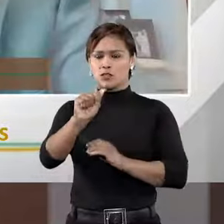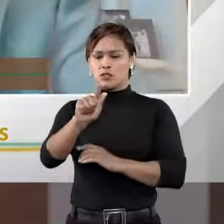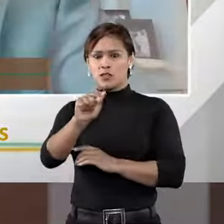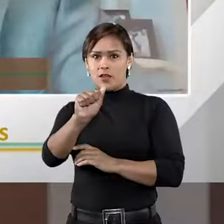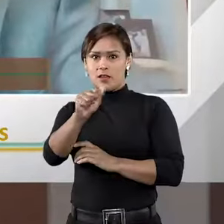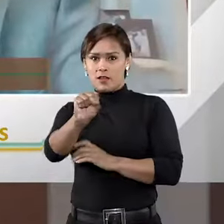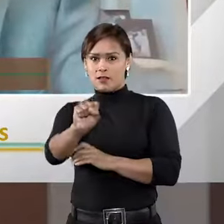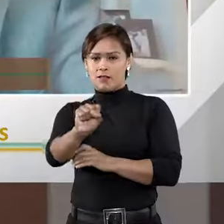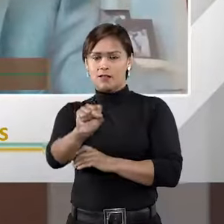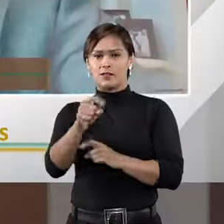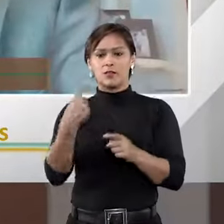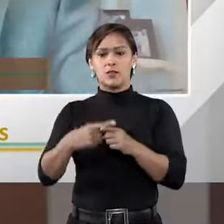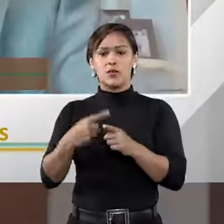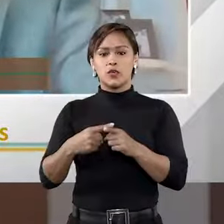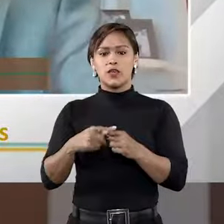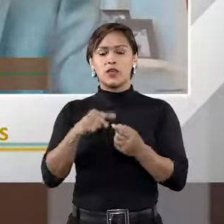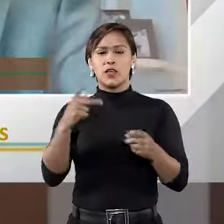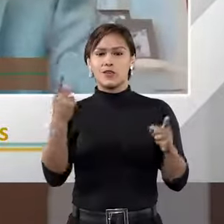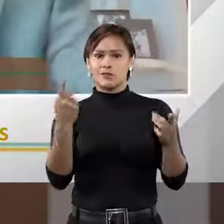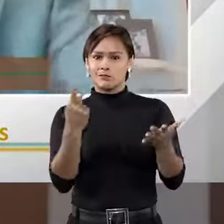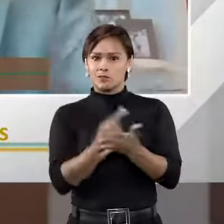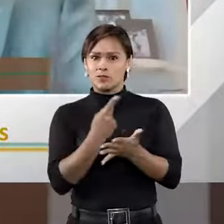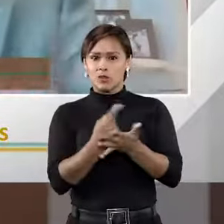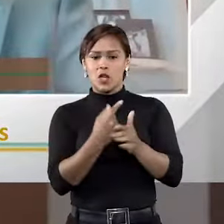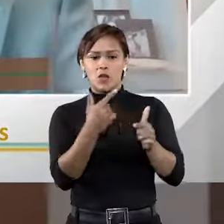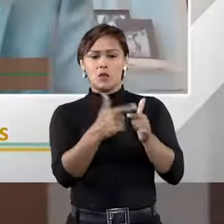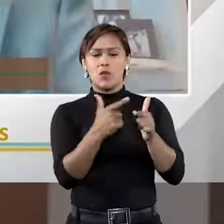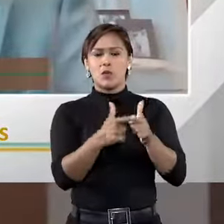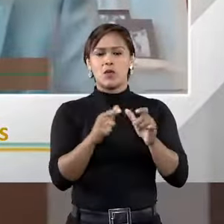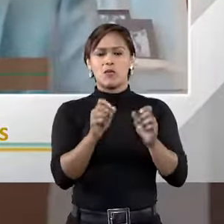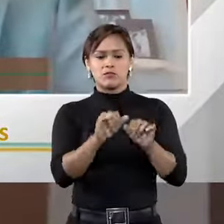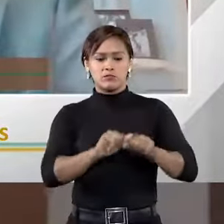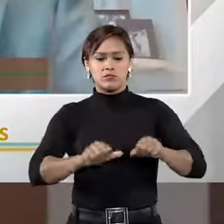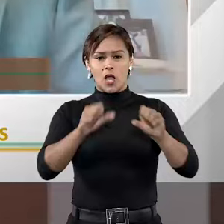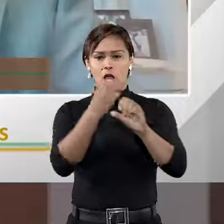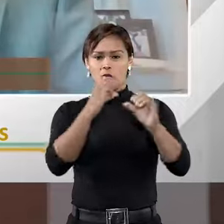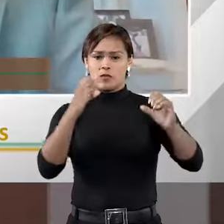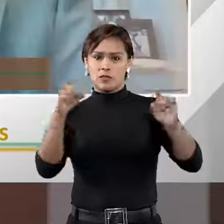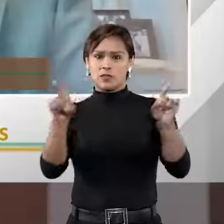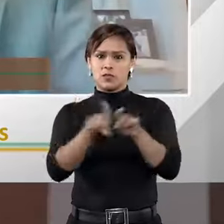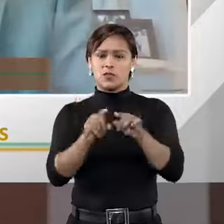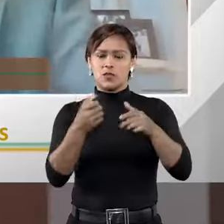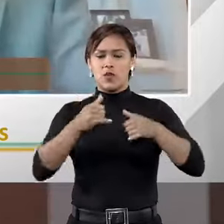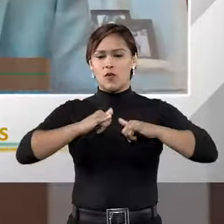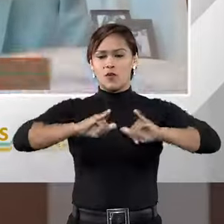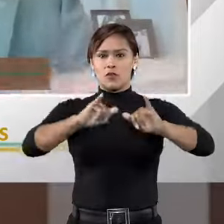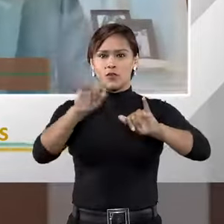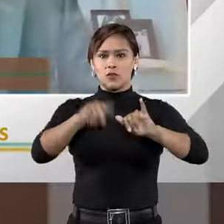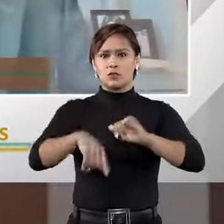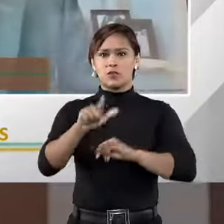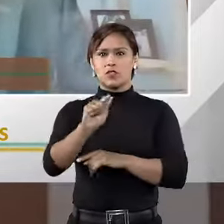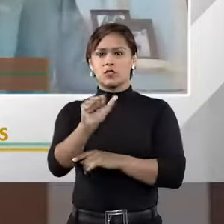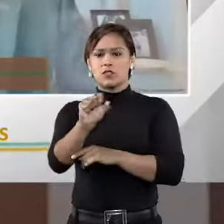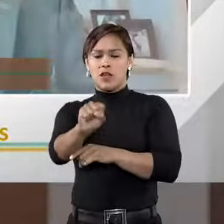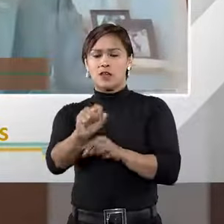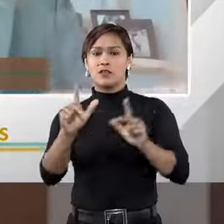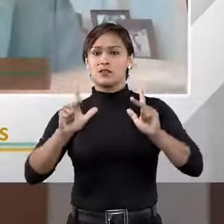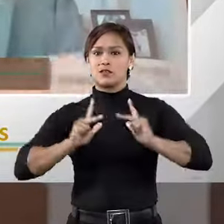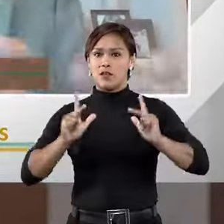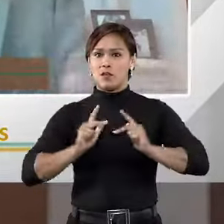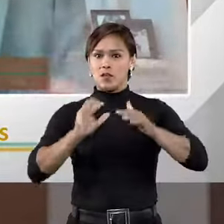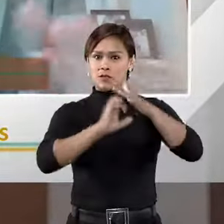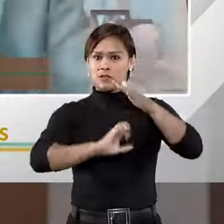gás, porque era um litígio sobre a construção e instalação de dutos entre uma estatal de fornecimento de gás e uma empreiteira privada.